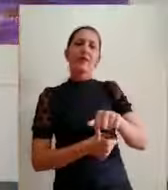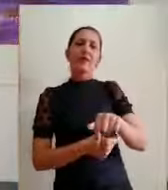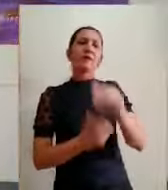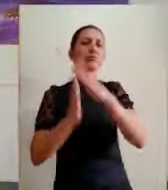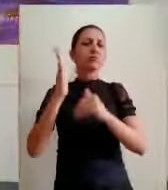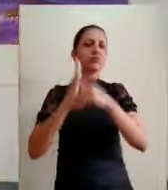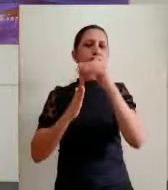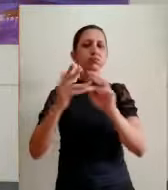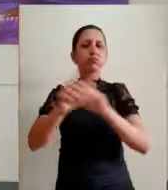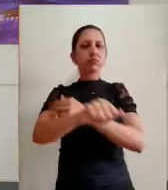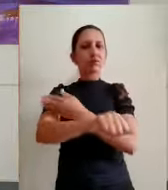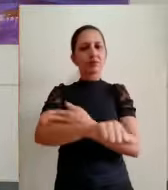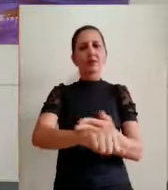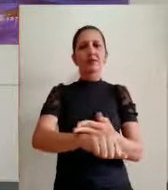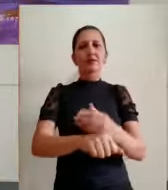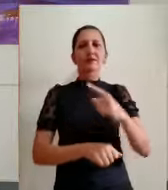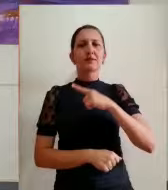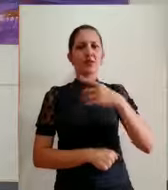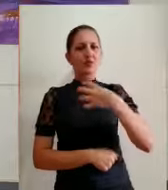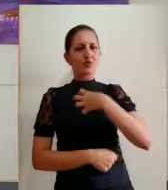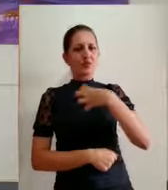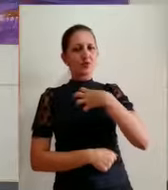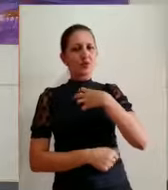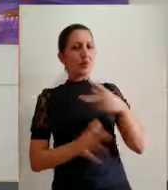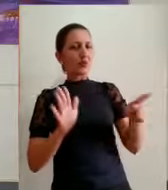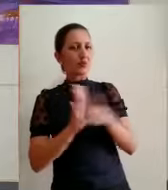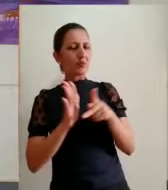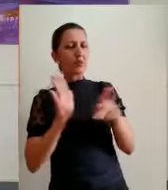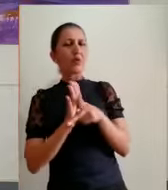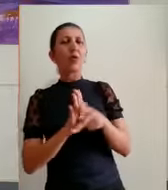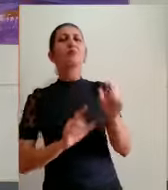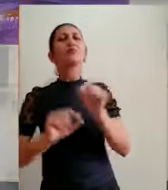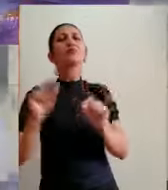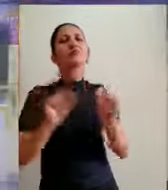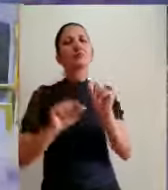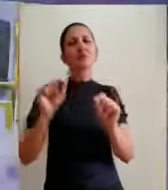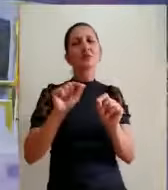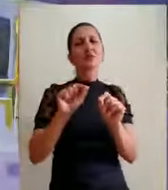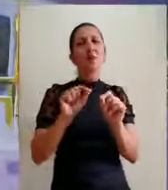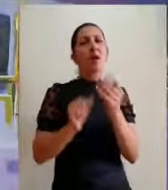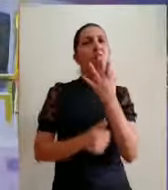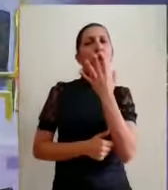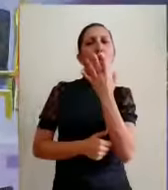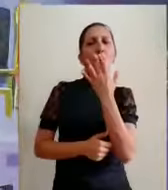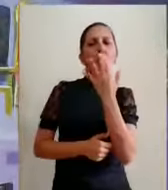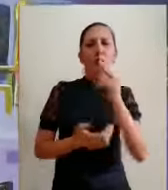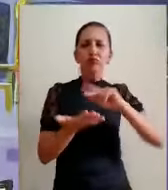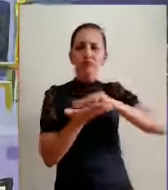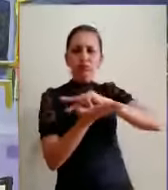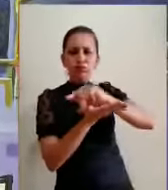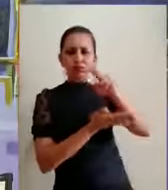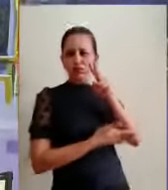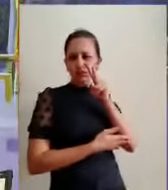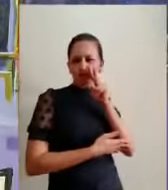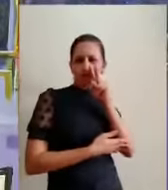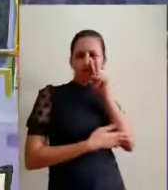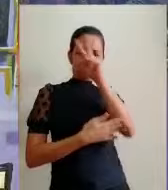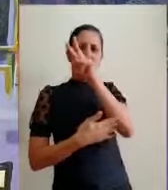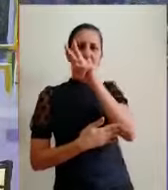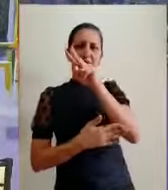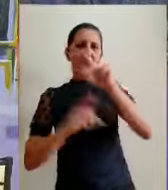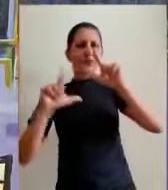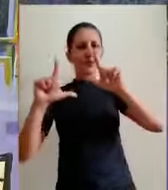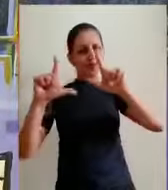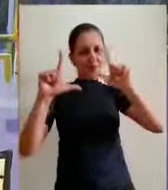Mello tem uma característica interessante nos trabalhos, que é um colorido bem característico, bem vivo das suas